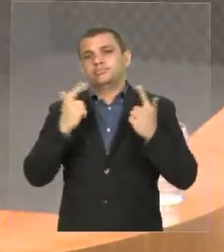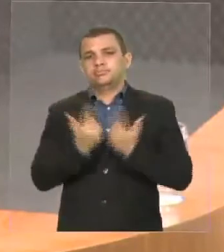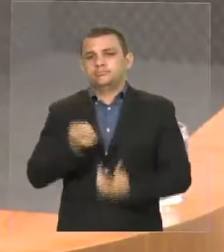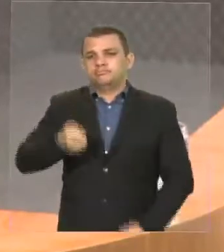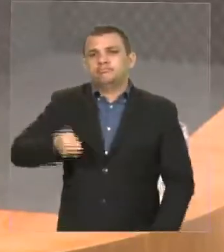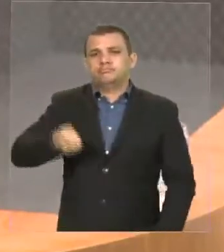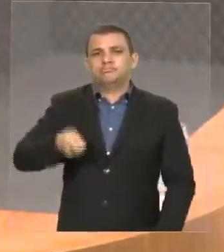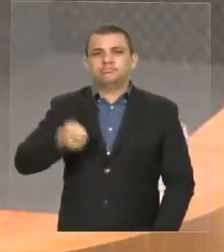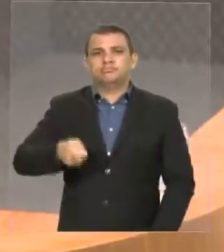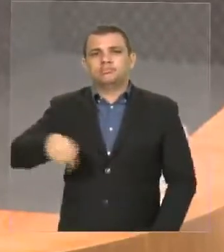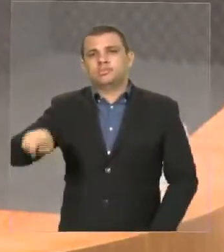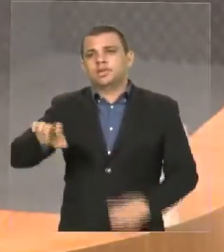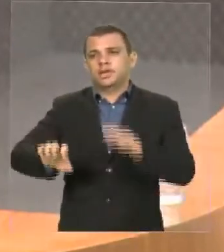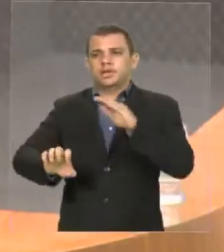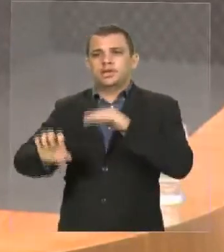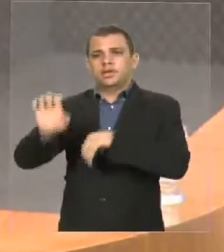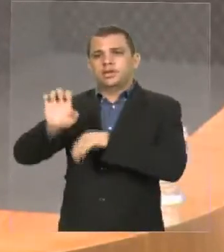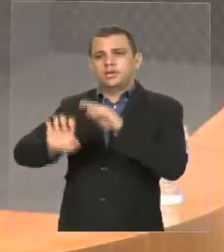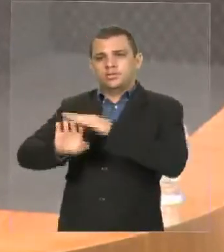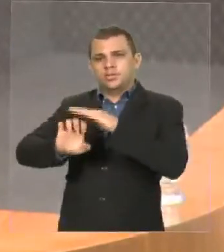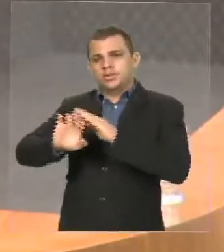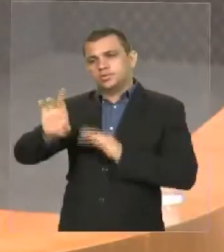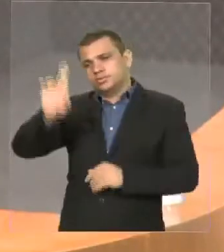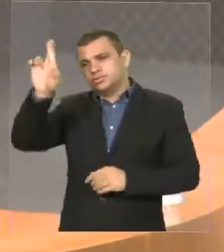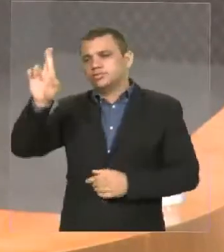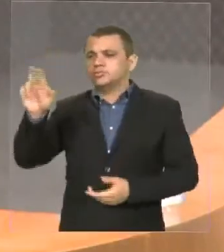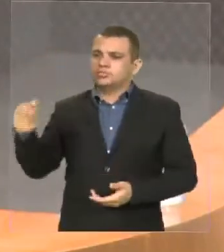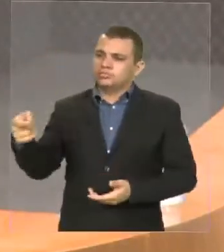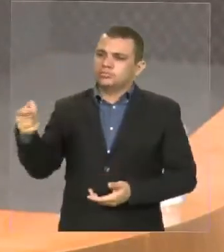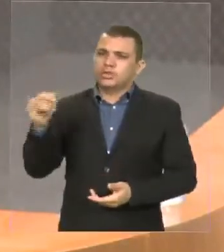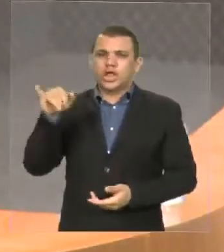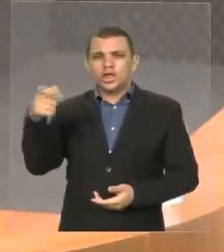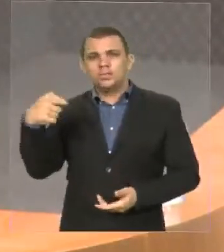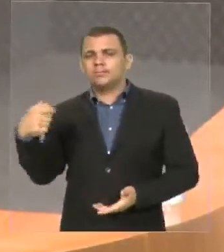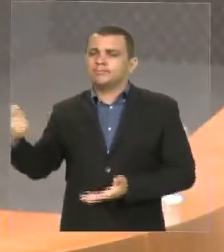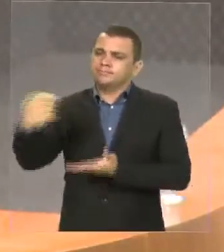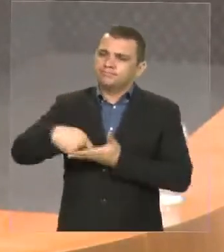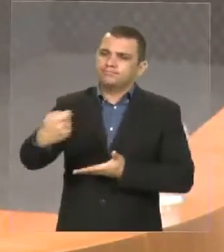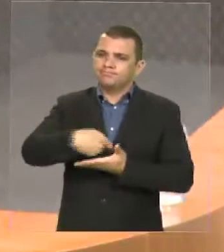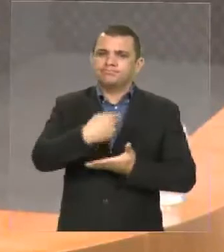dos empresários, e aí o aumento de receitas. Ou seja,